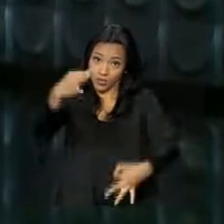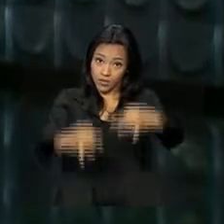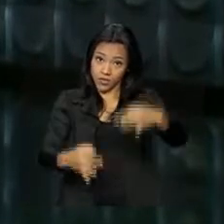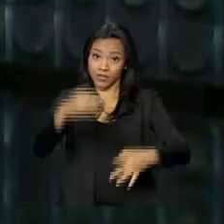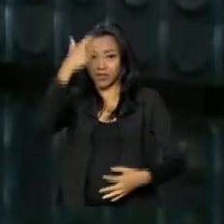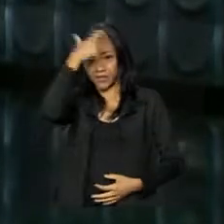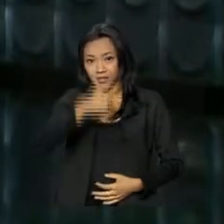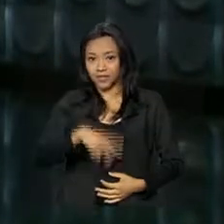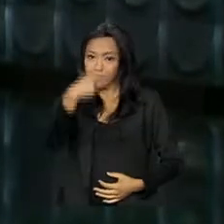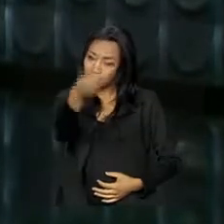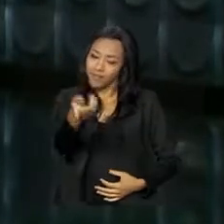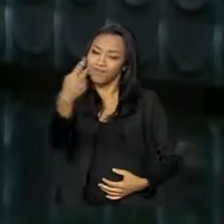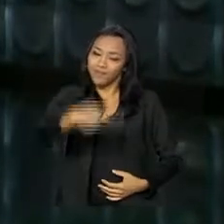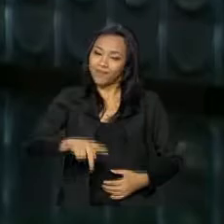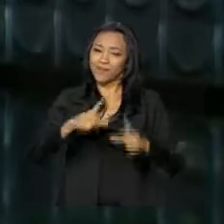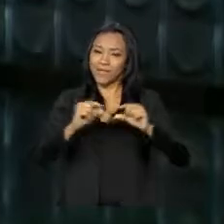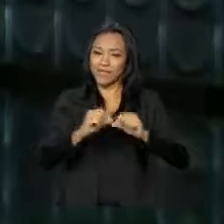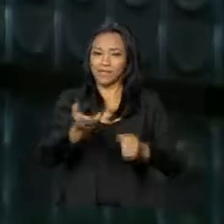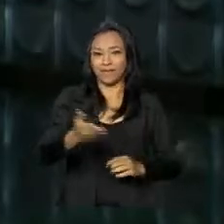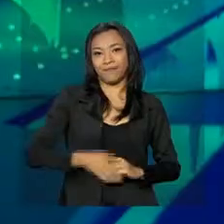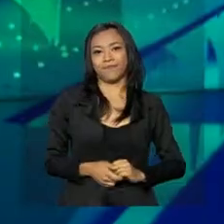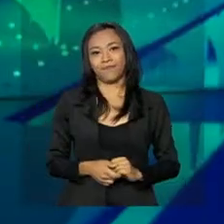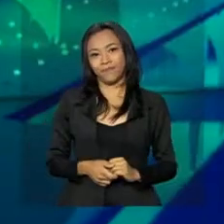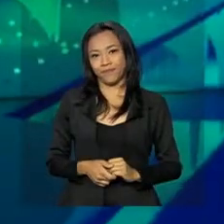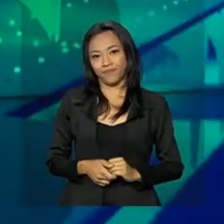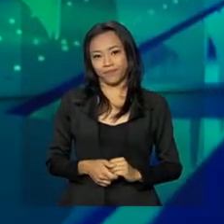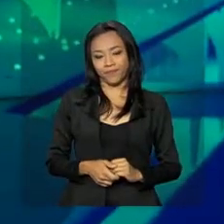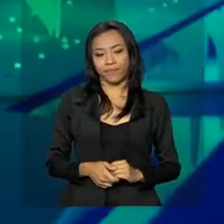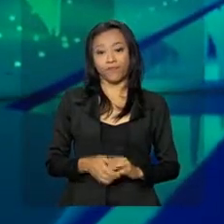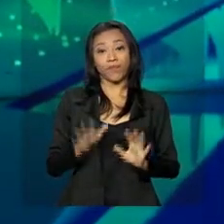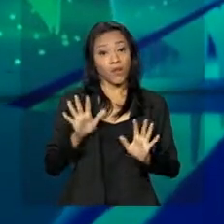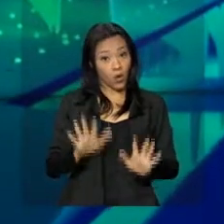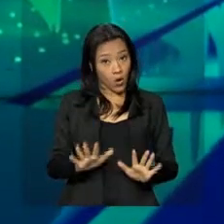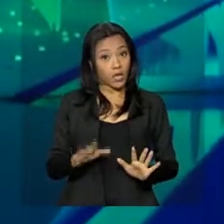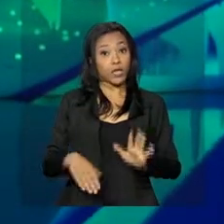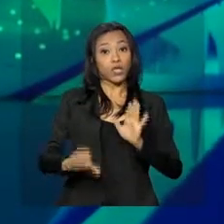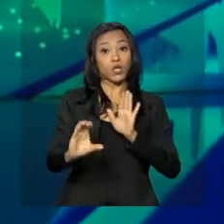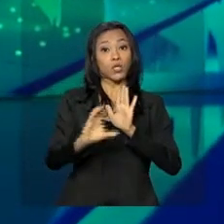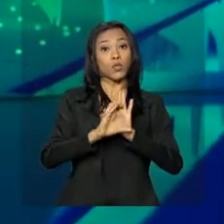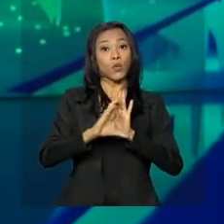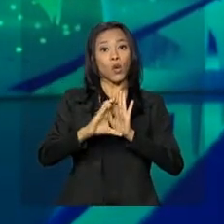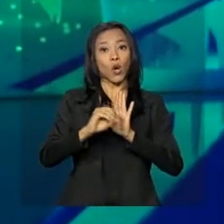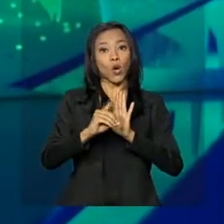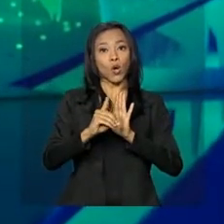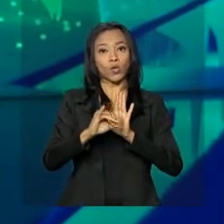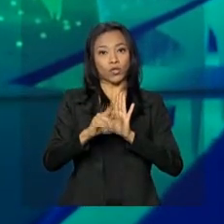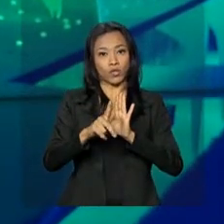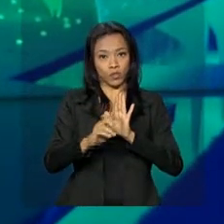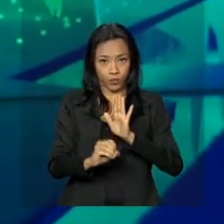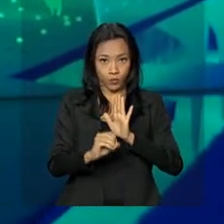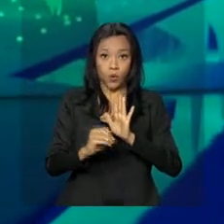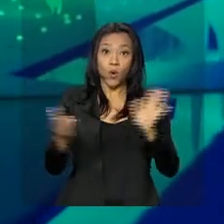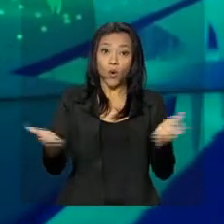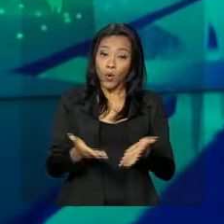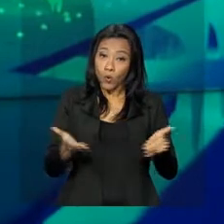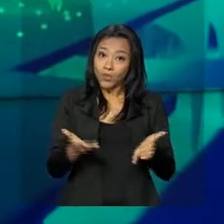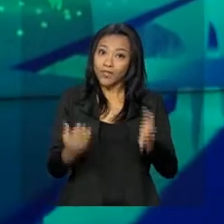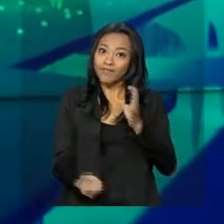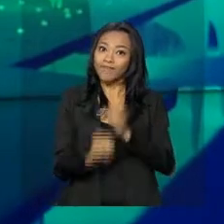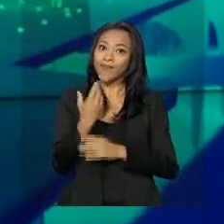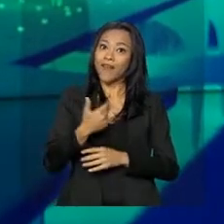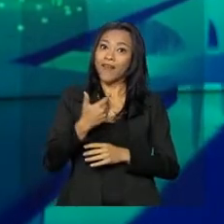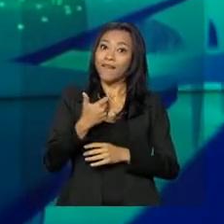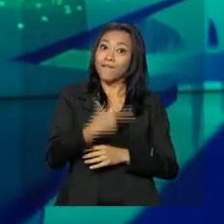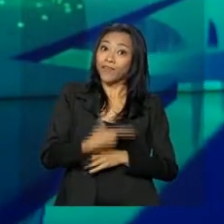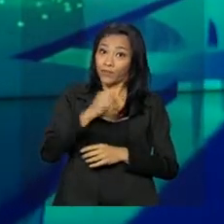Luciana Colares de Holanda, de Brasília. Olha, e o Código de Defesa do Consumidor completou 28 anos. Foi